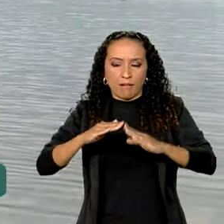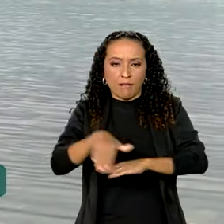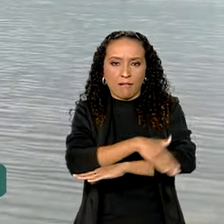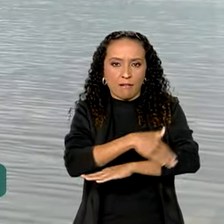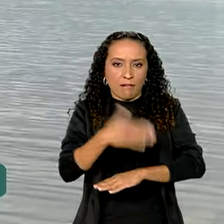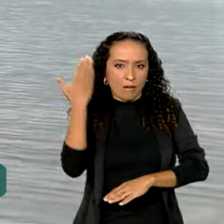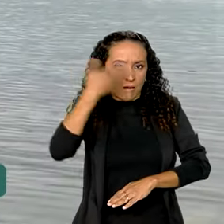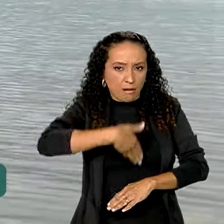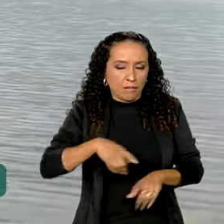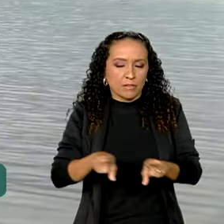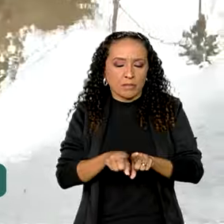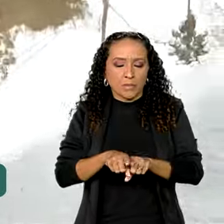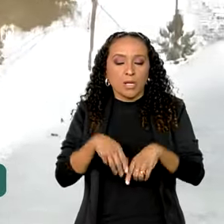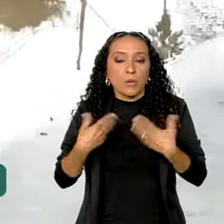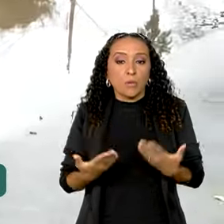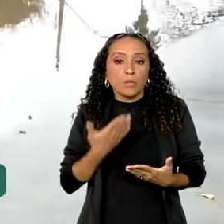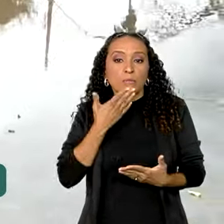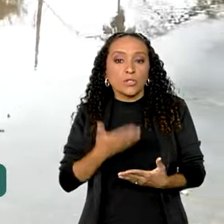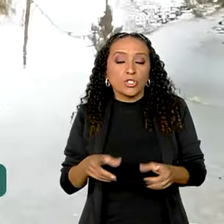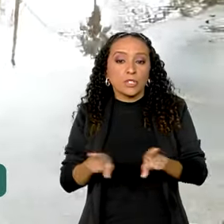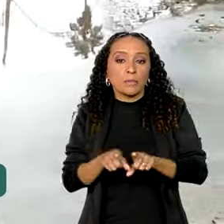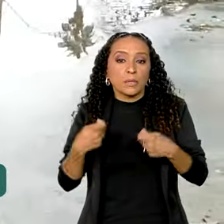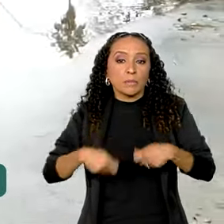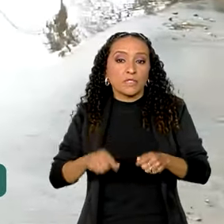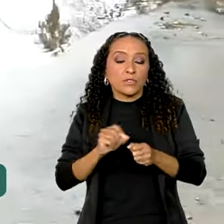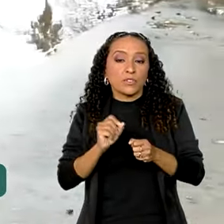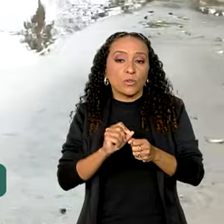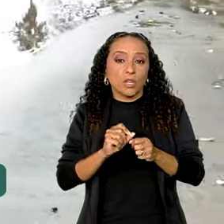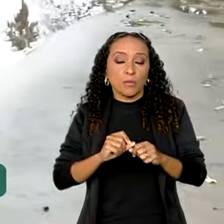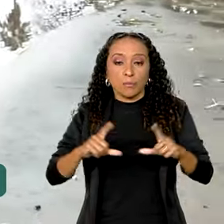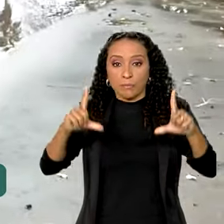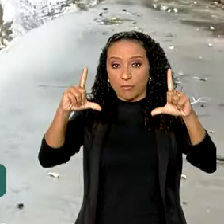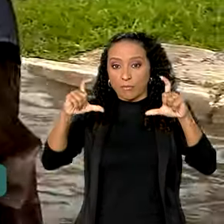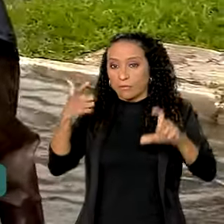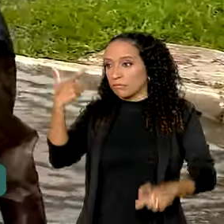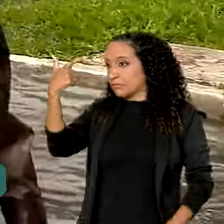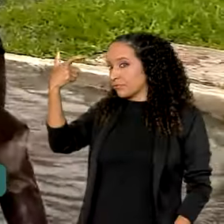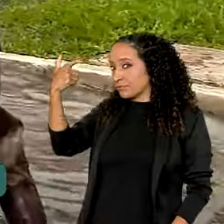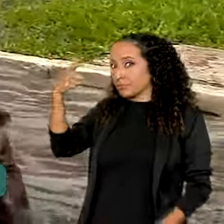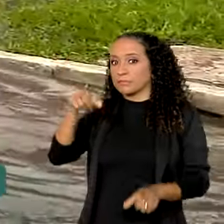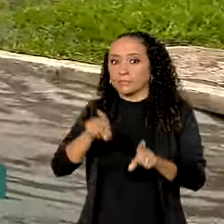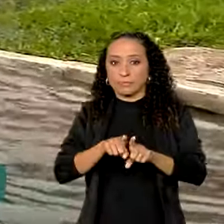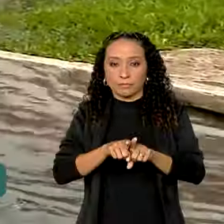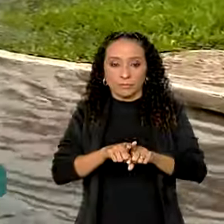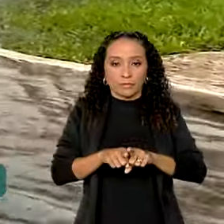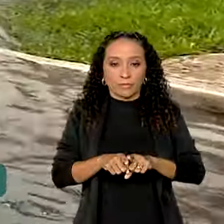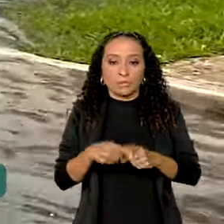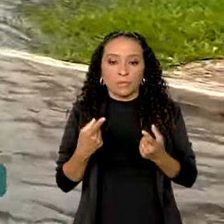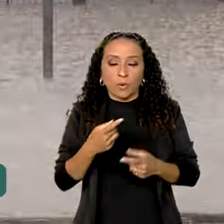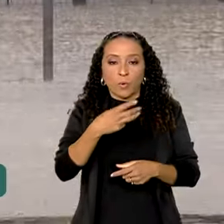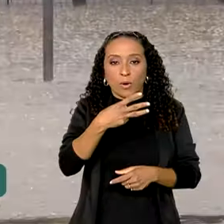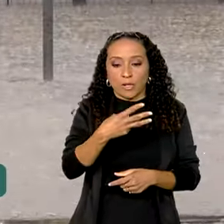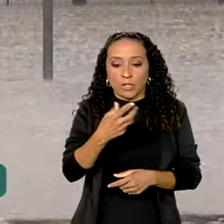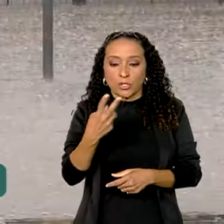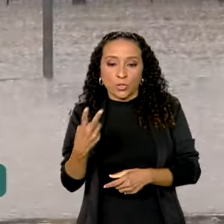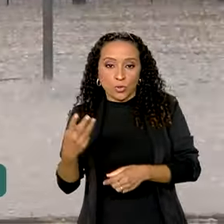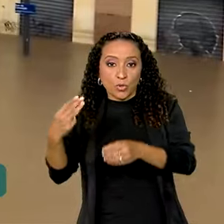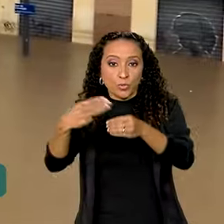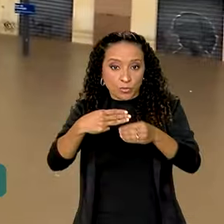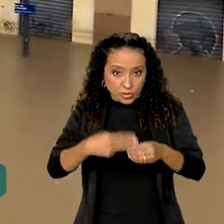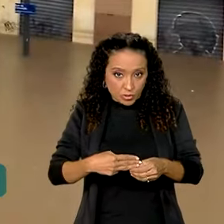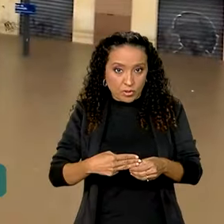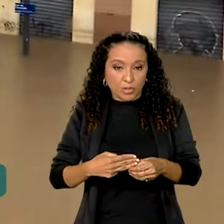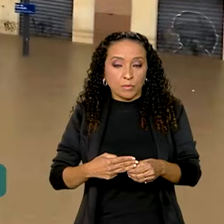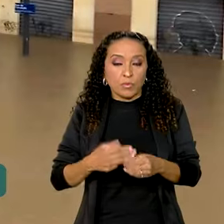hora de fazer a solicitação, é preciso também fazer uma foto, uma selfie. Para esses 42 municípios,